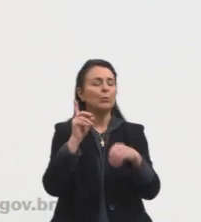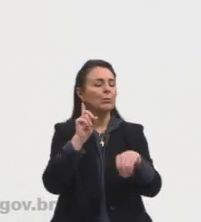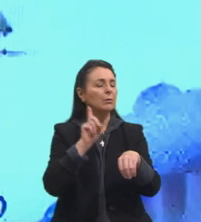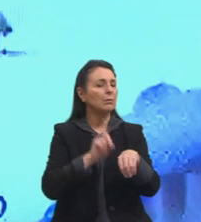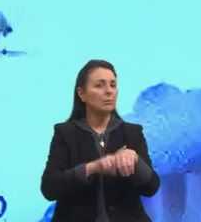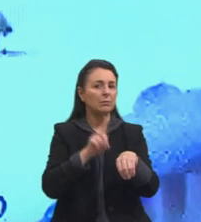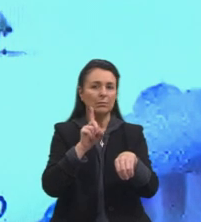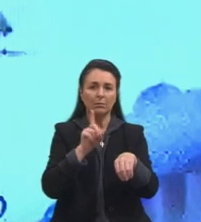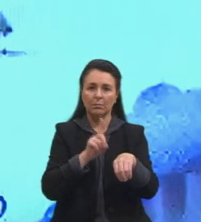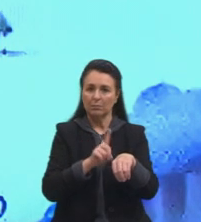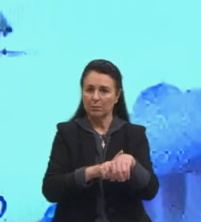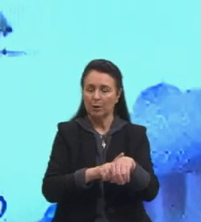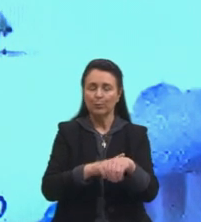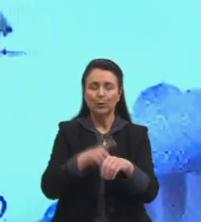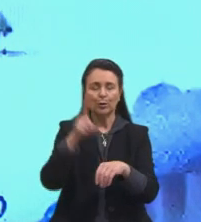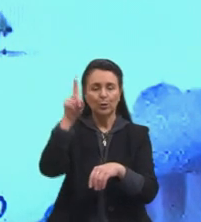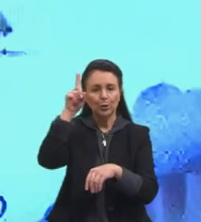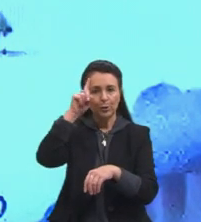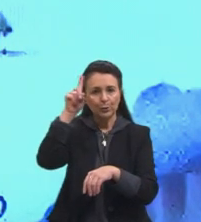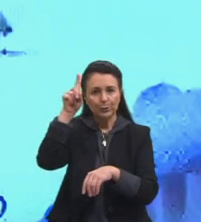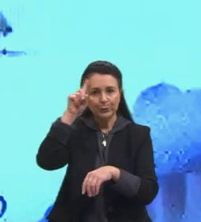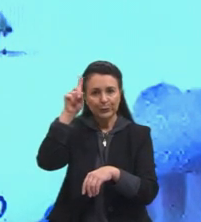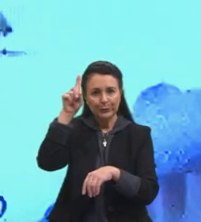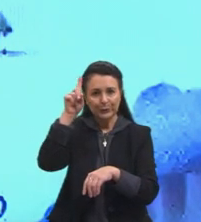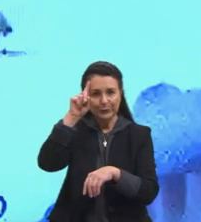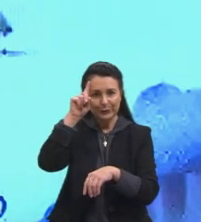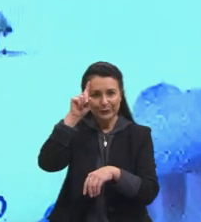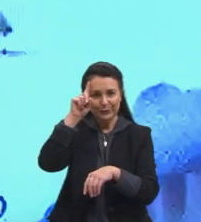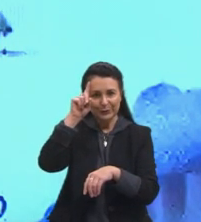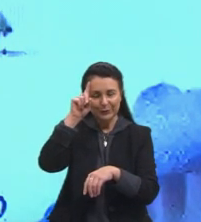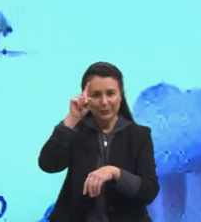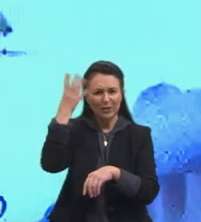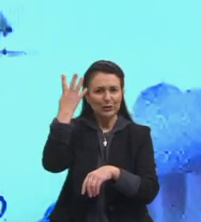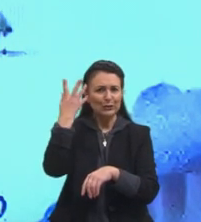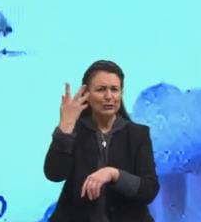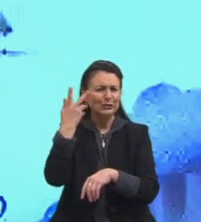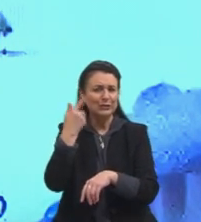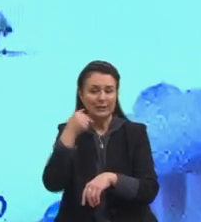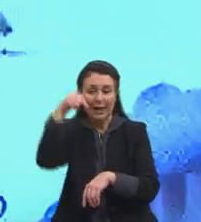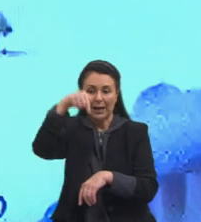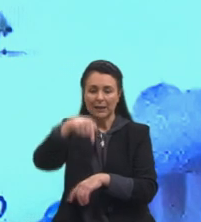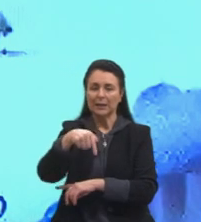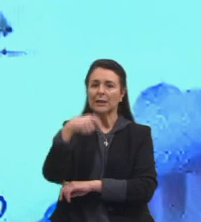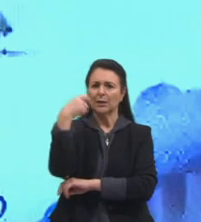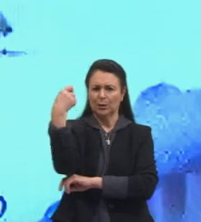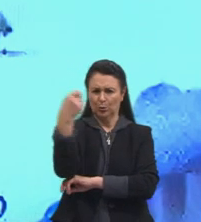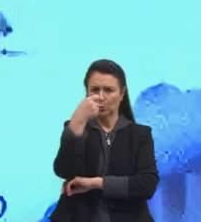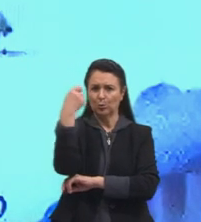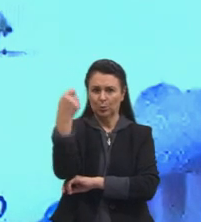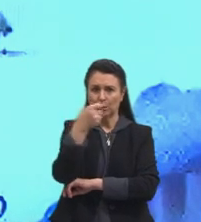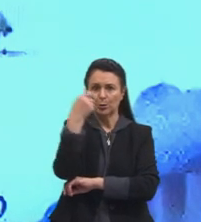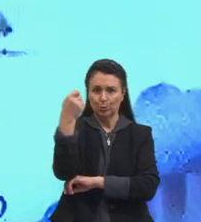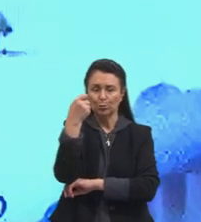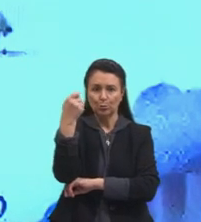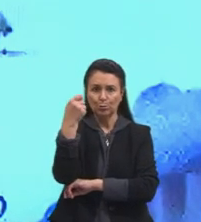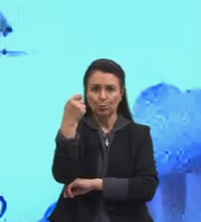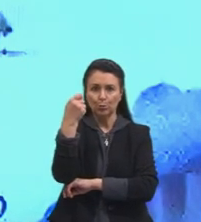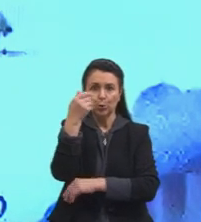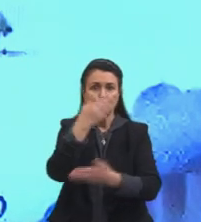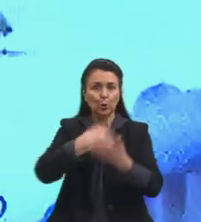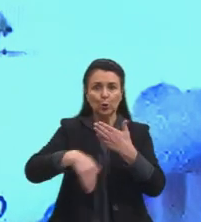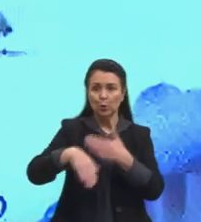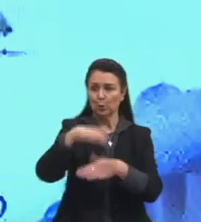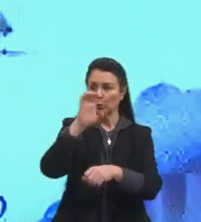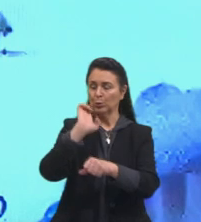dura, então são de áreas aí bem grandes, tá, gurizada. Então tu pega aí quase o Rio Grande do Sul, por exemplo, inteiro, sendo atacado aí por